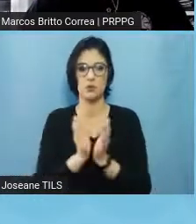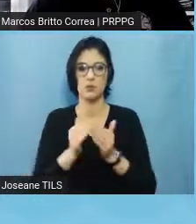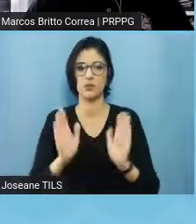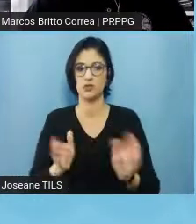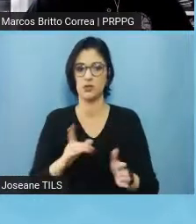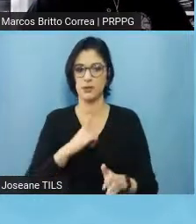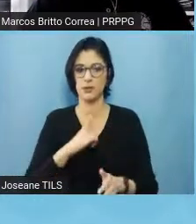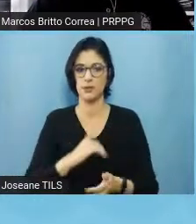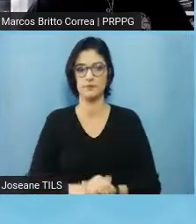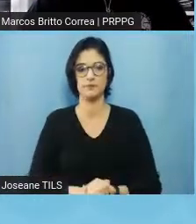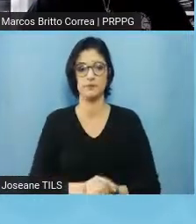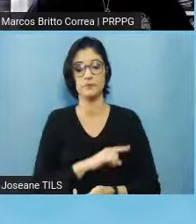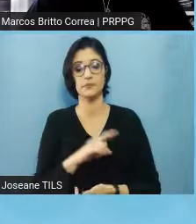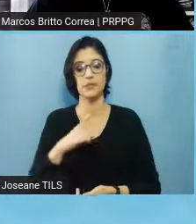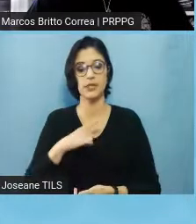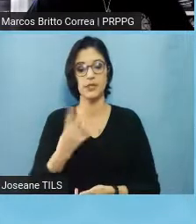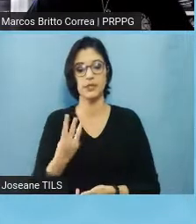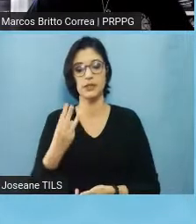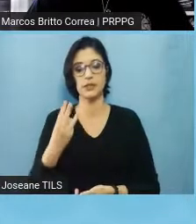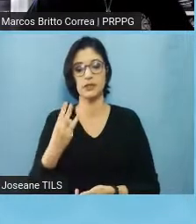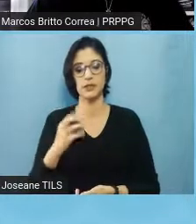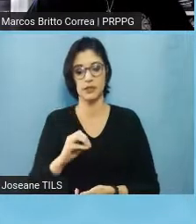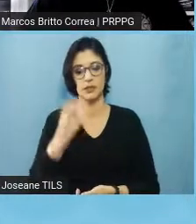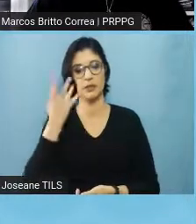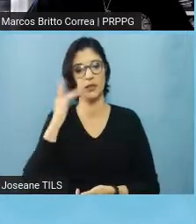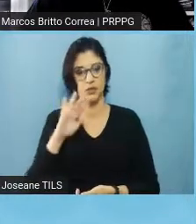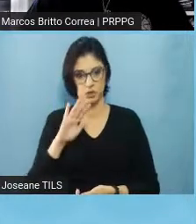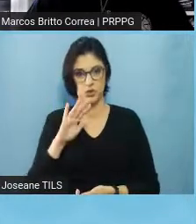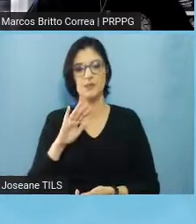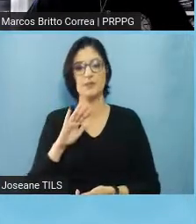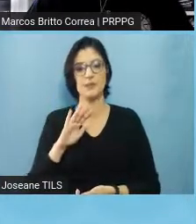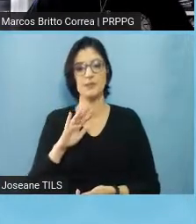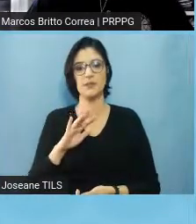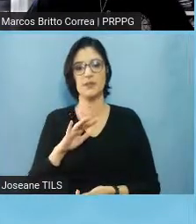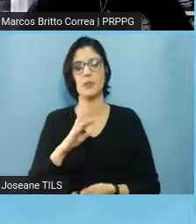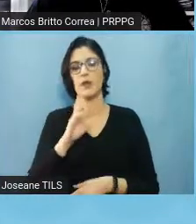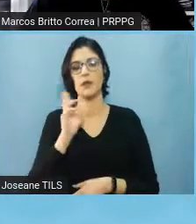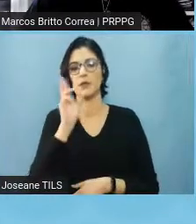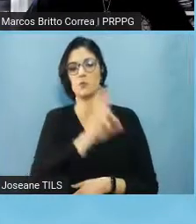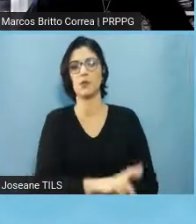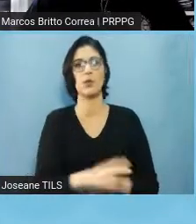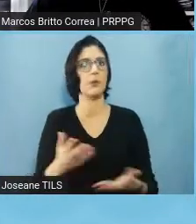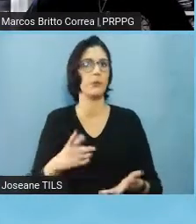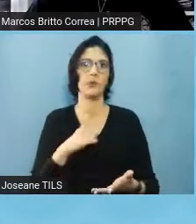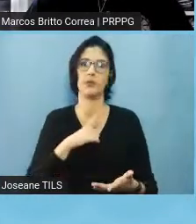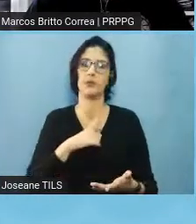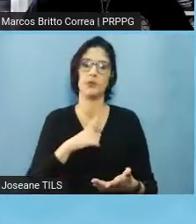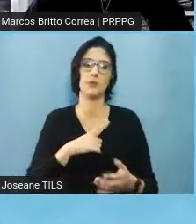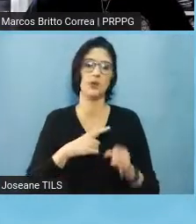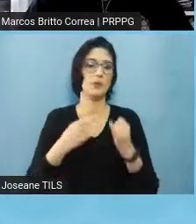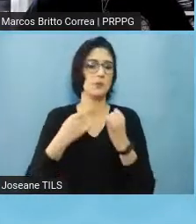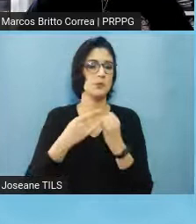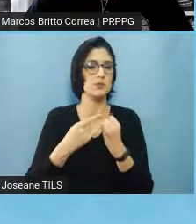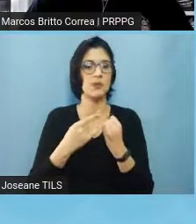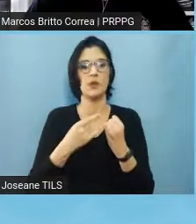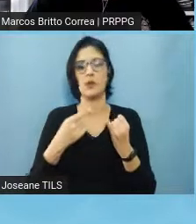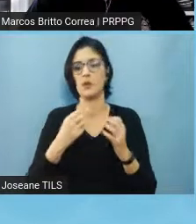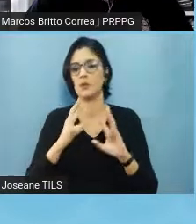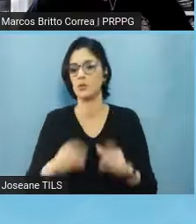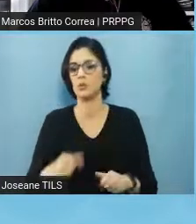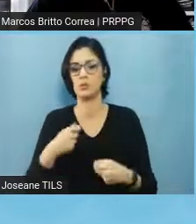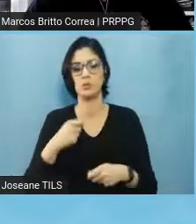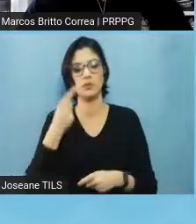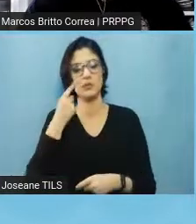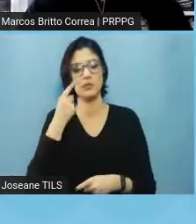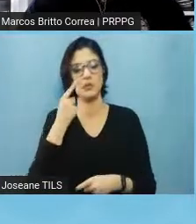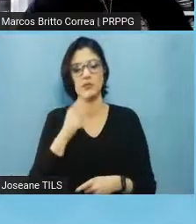o comitê tem 30 dias para dar o primeiro retorno, tá, e isso tem que ser cumprido, como eu falei, hoje é tudo monitorado de maneira eletrônica, então todos eles estão cumprindo esse